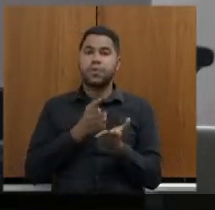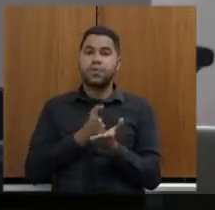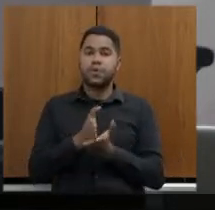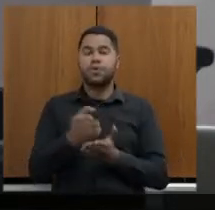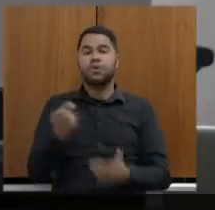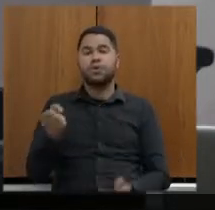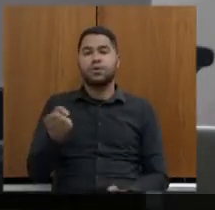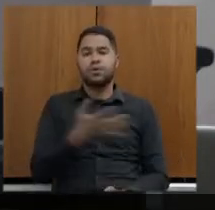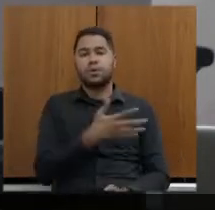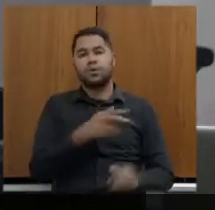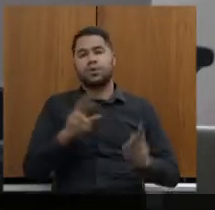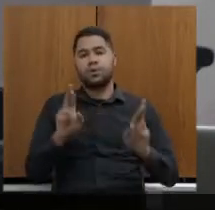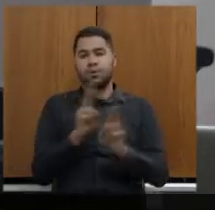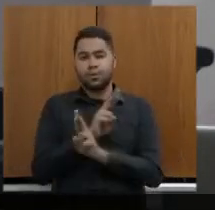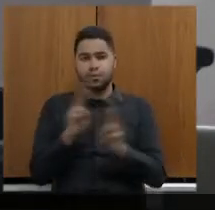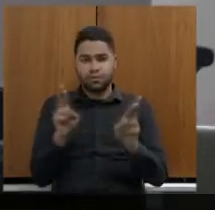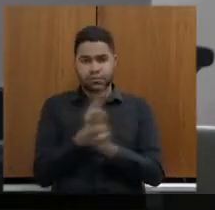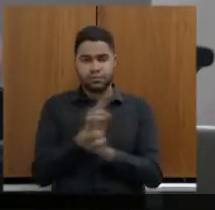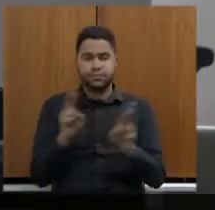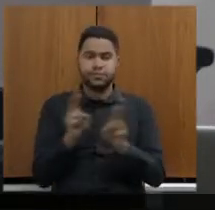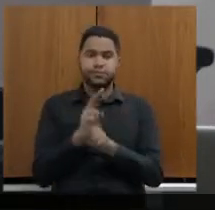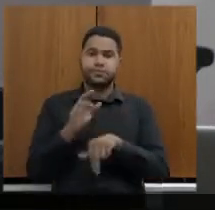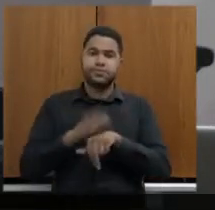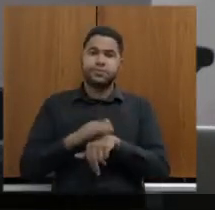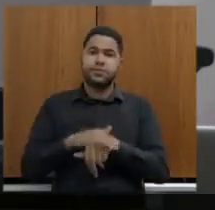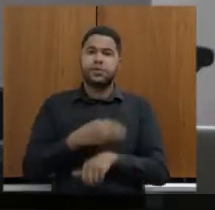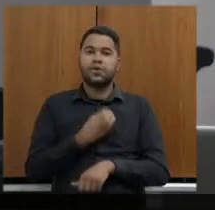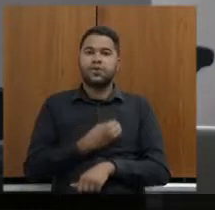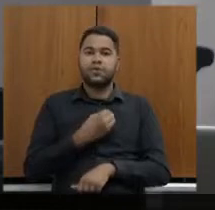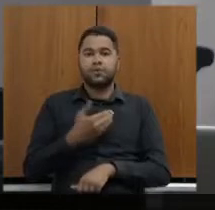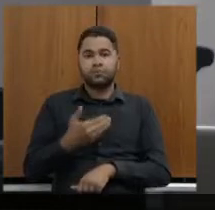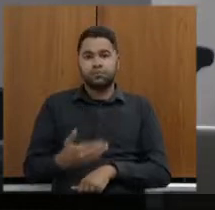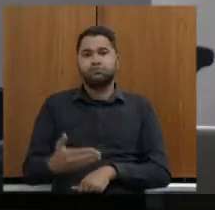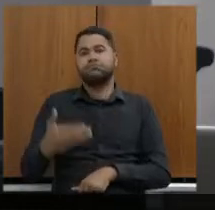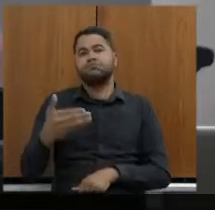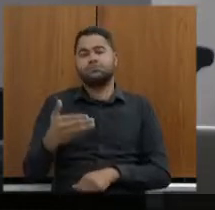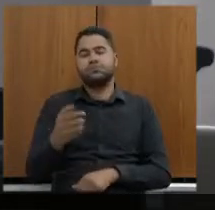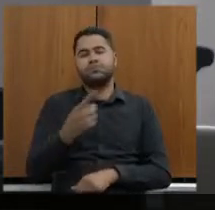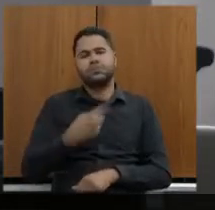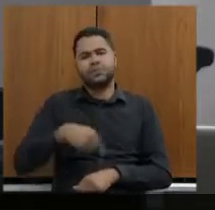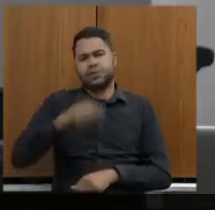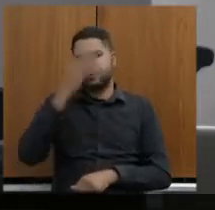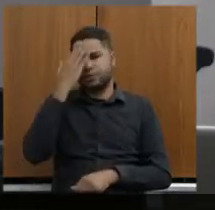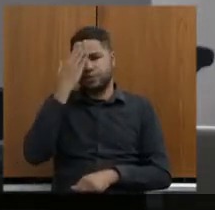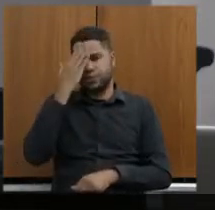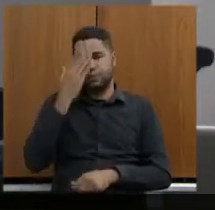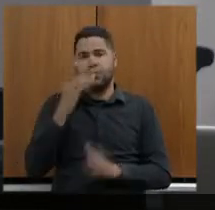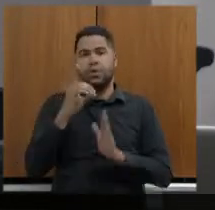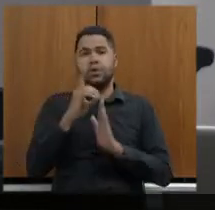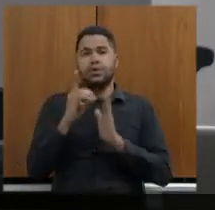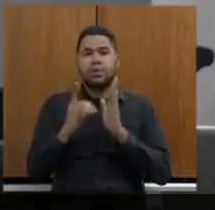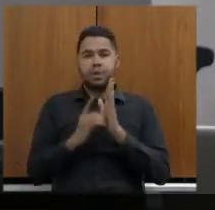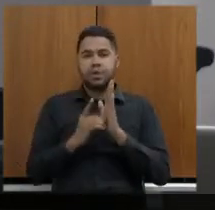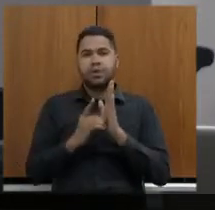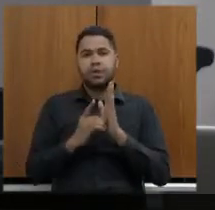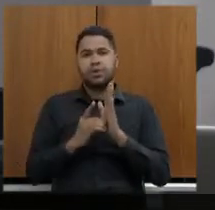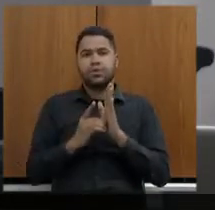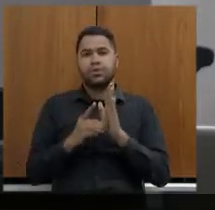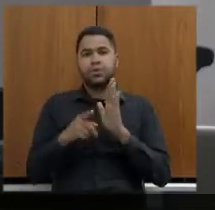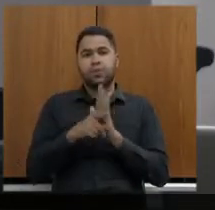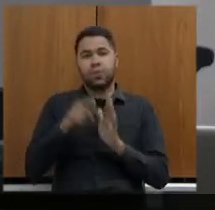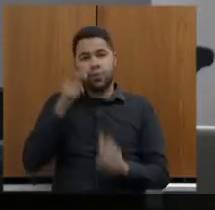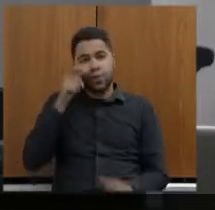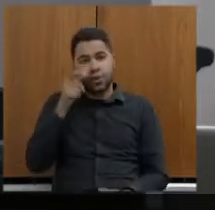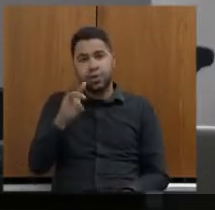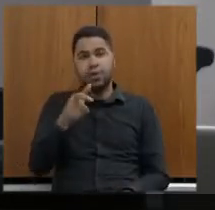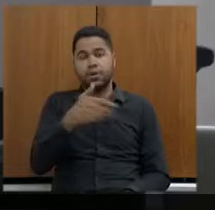relações e para tocar a vida a partir do momento em que a gente sabe que o decreto de utilidade pública decreto de interesse